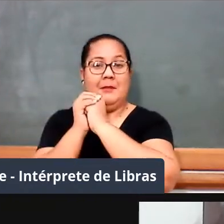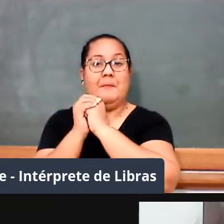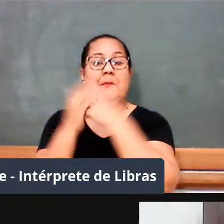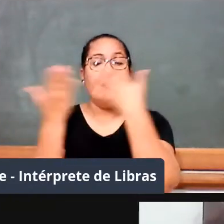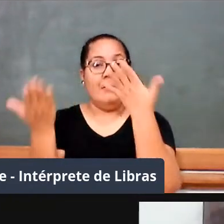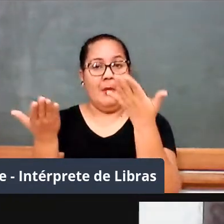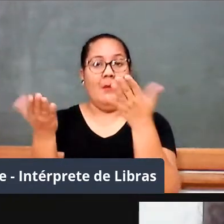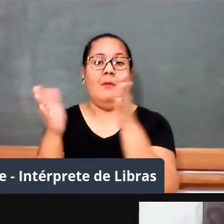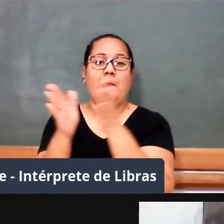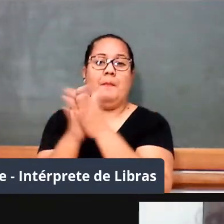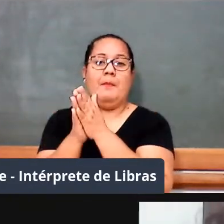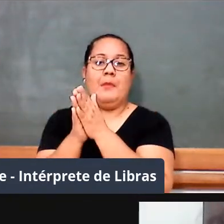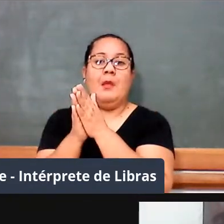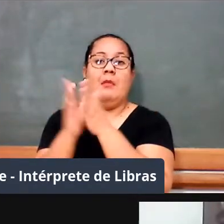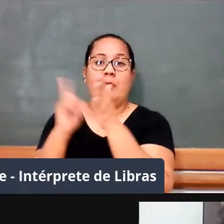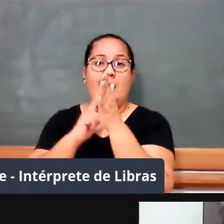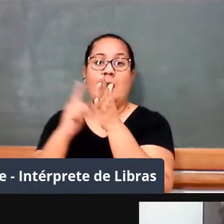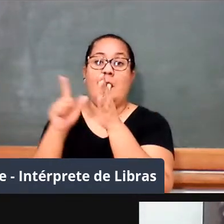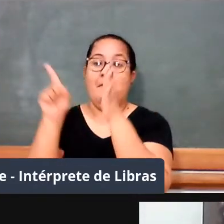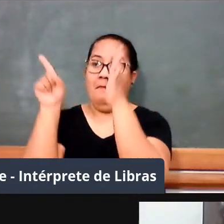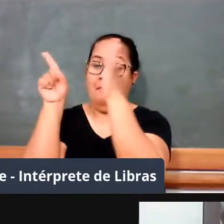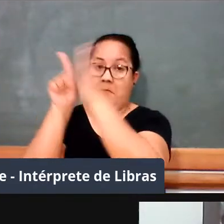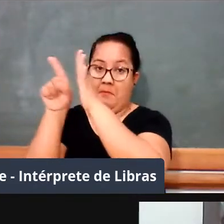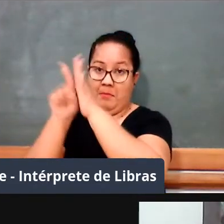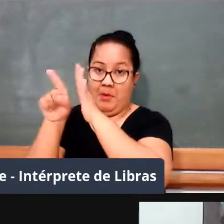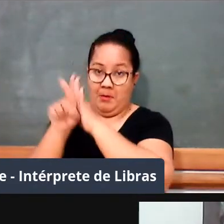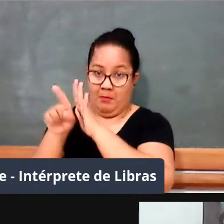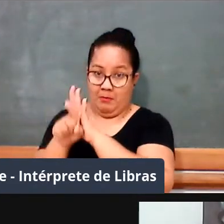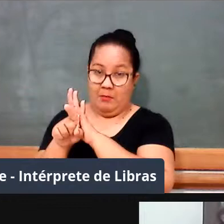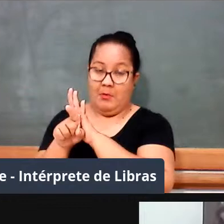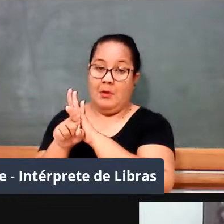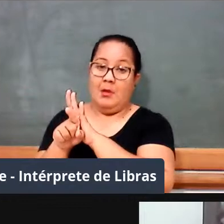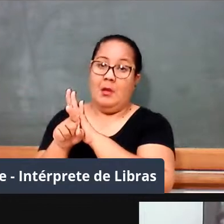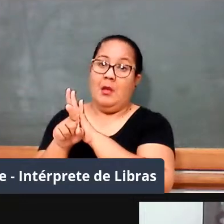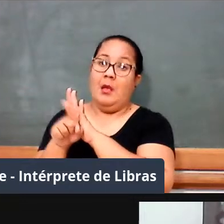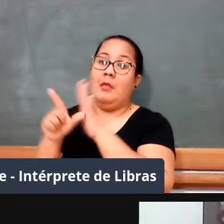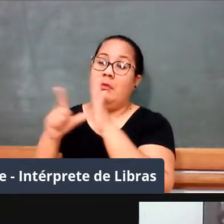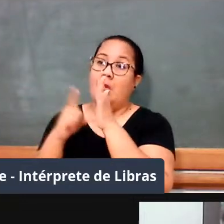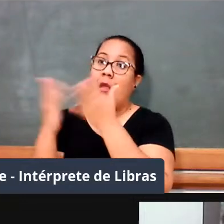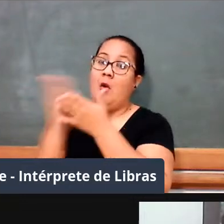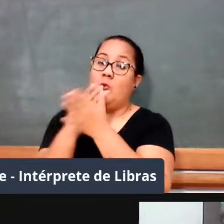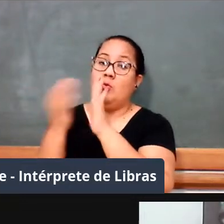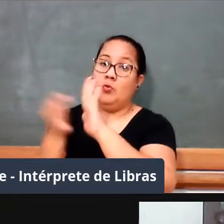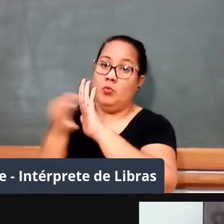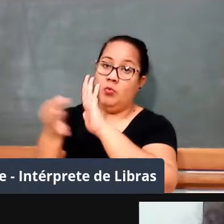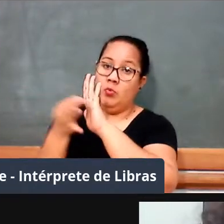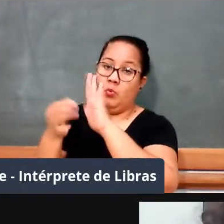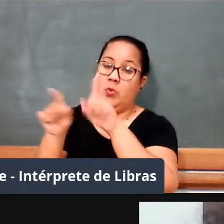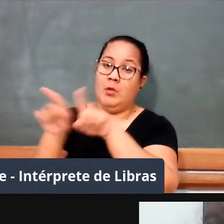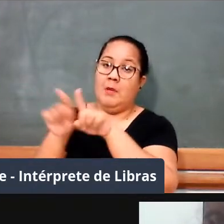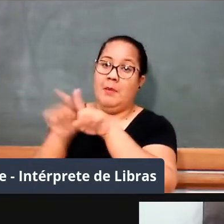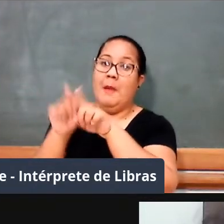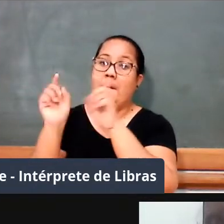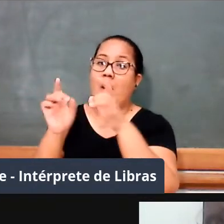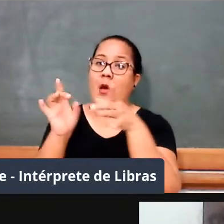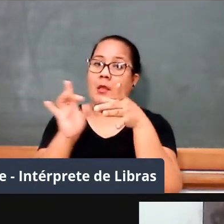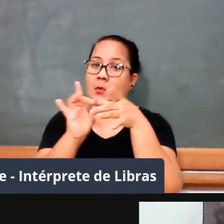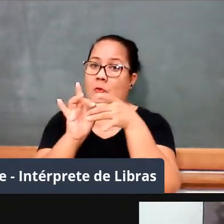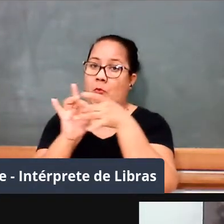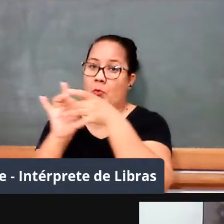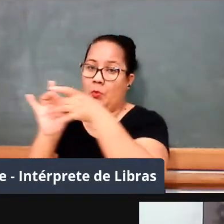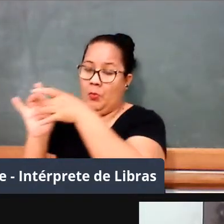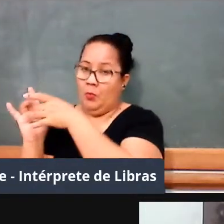trazer, nós temos algumas perguntas, professor, alguns comentários para que a gente possa alinhavar nessas